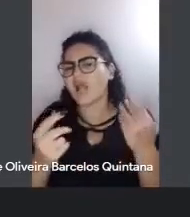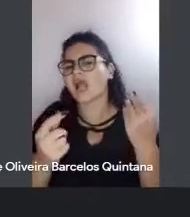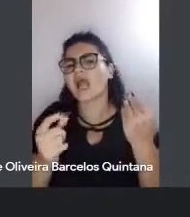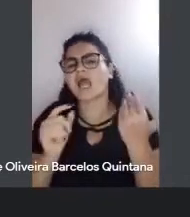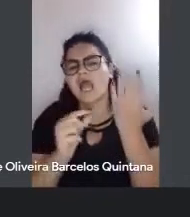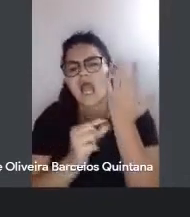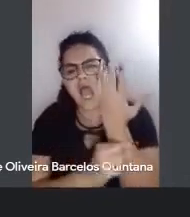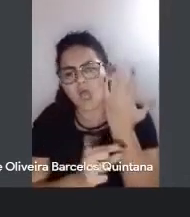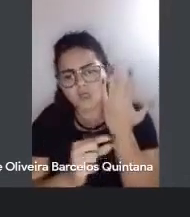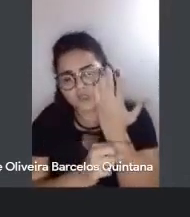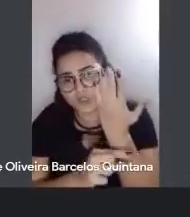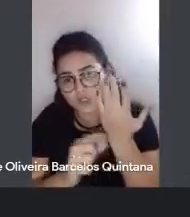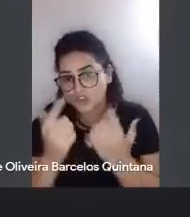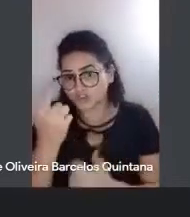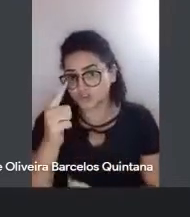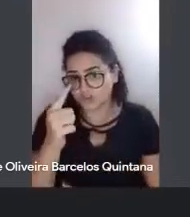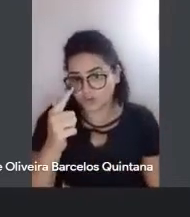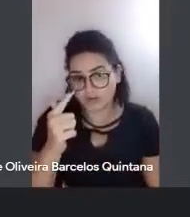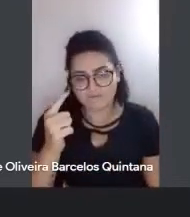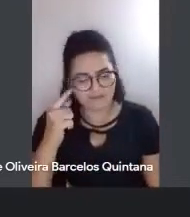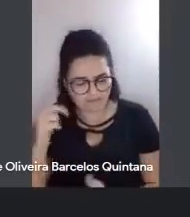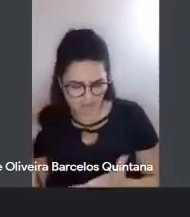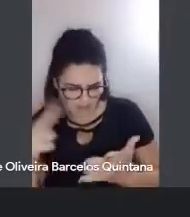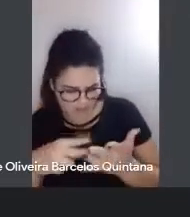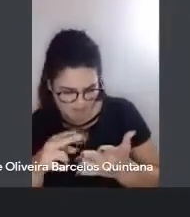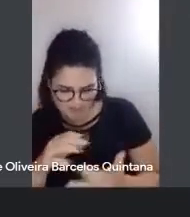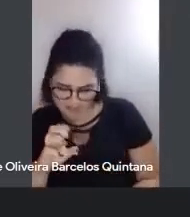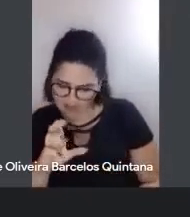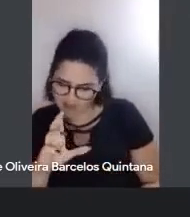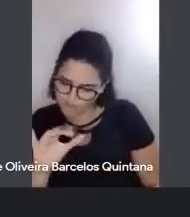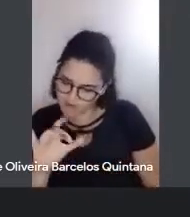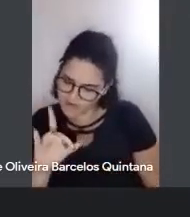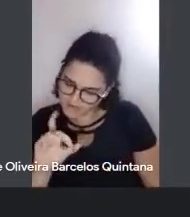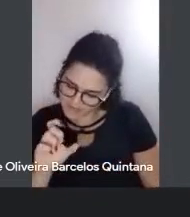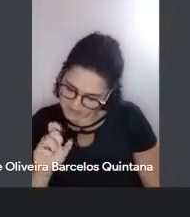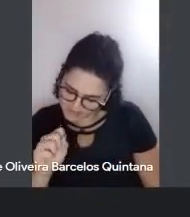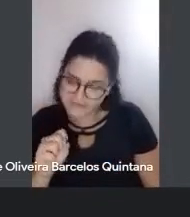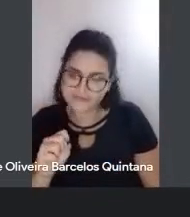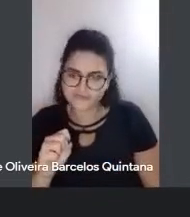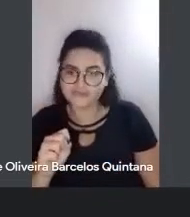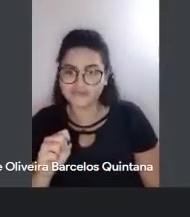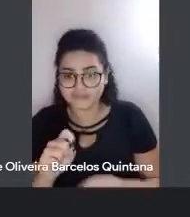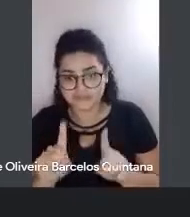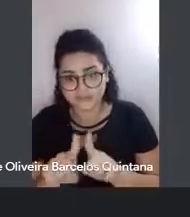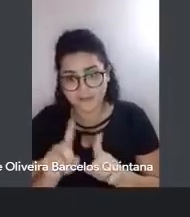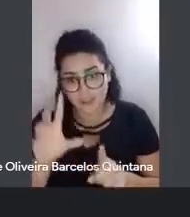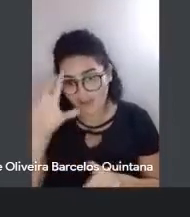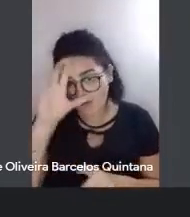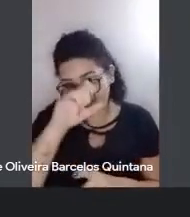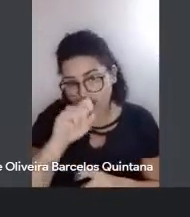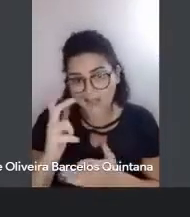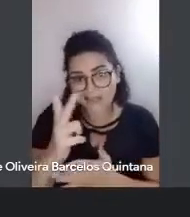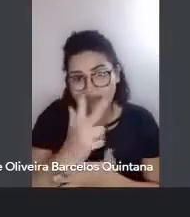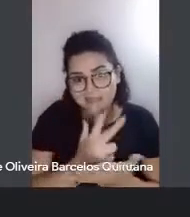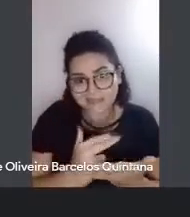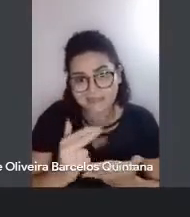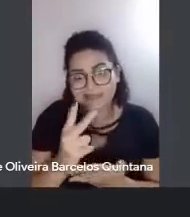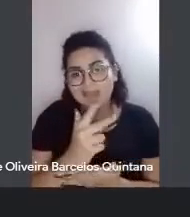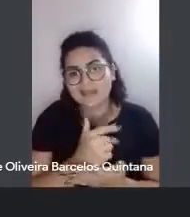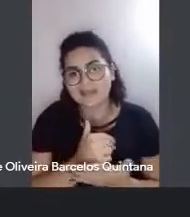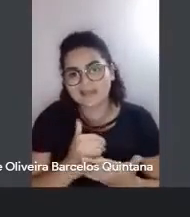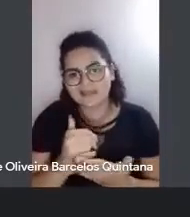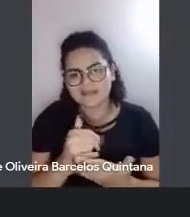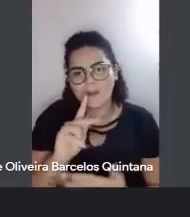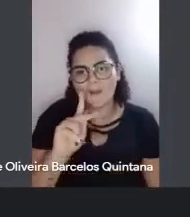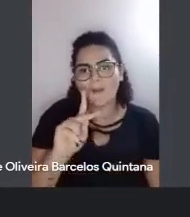geografia vão beber no Euclides, inclusive, os desenhos, né, eu aprendi geografia com aqueles desenhos lá do Persilal,